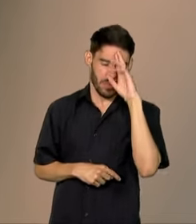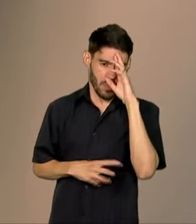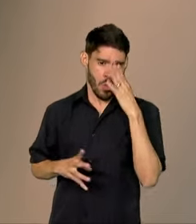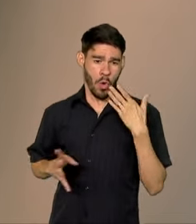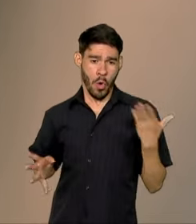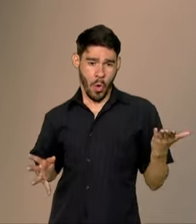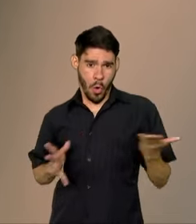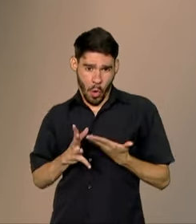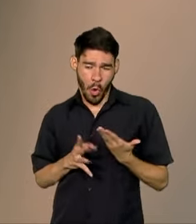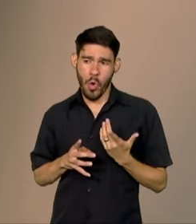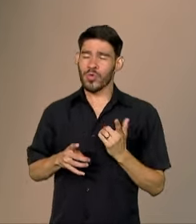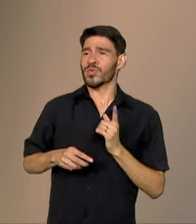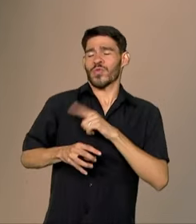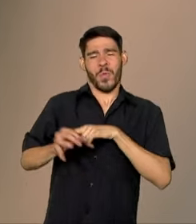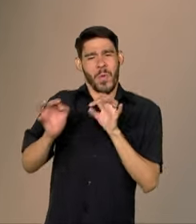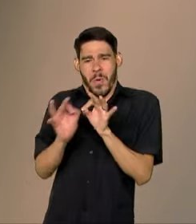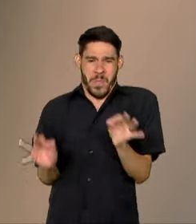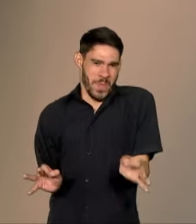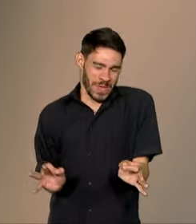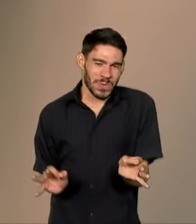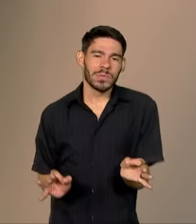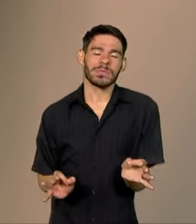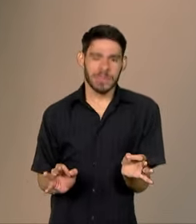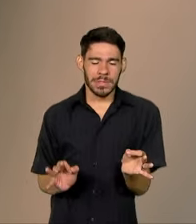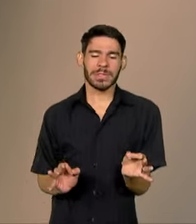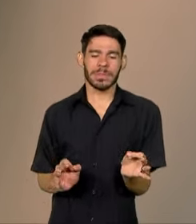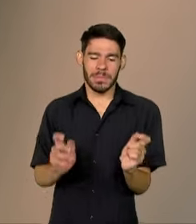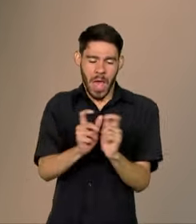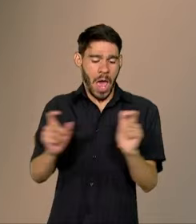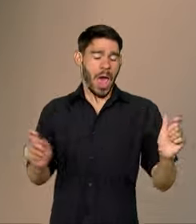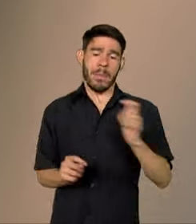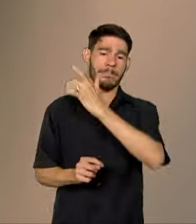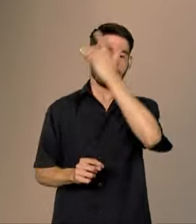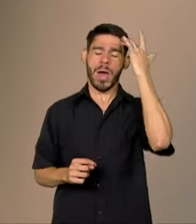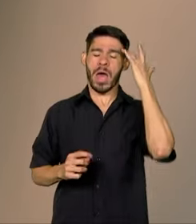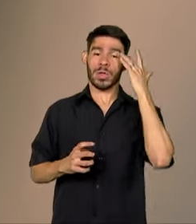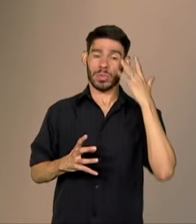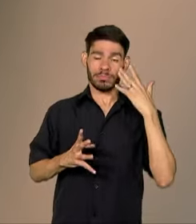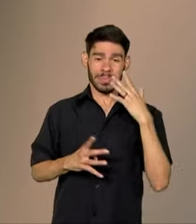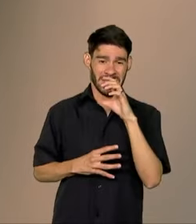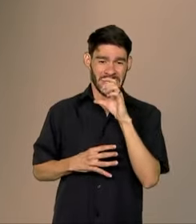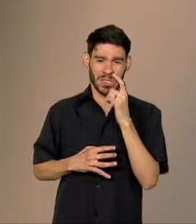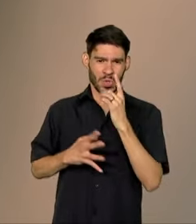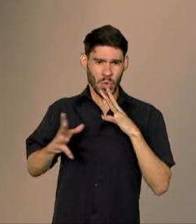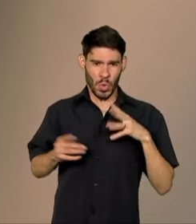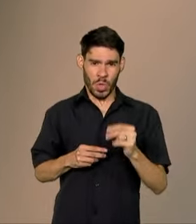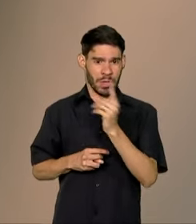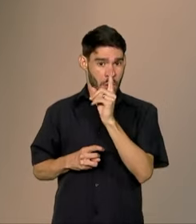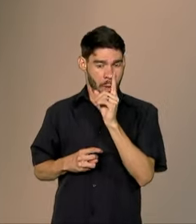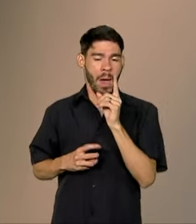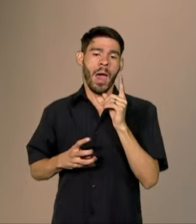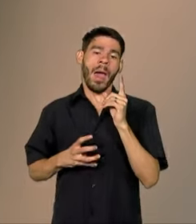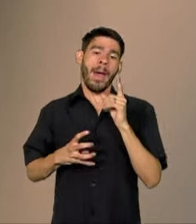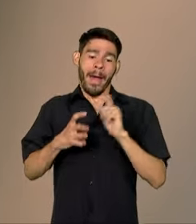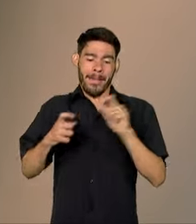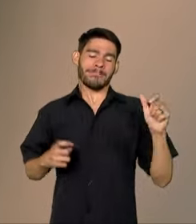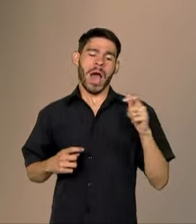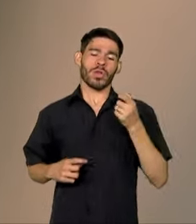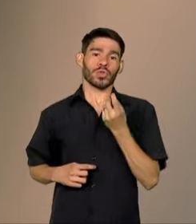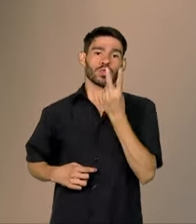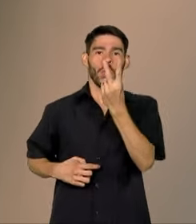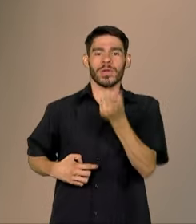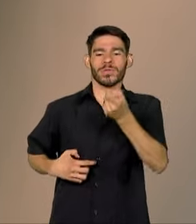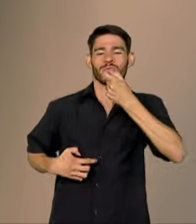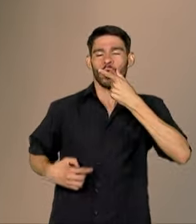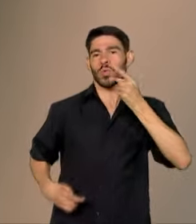Hoje, a gente chegou a um ponto de simplificação que a maioria das pessoas, não todas, mas a maioria das pessoas que vivem com HIV, tomam 2